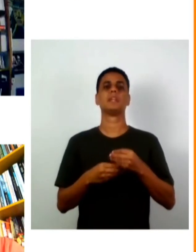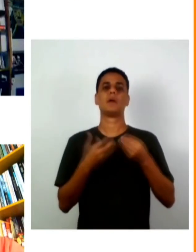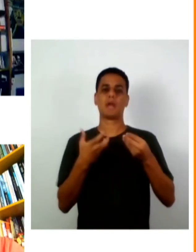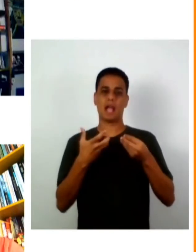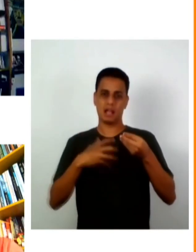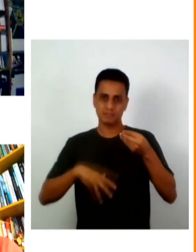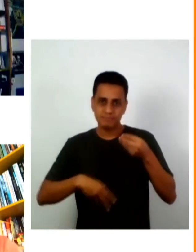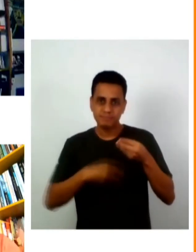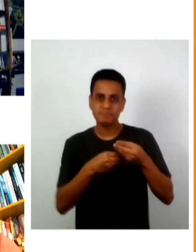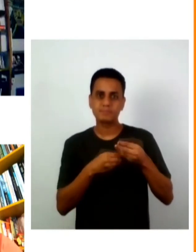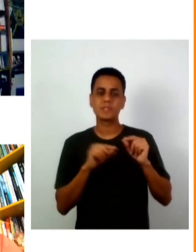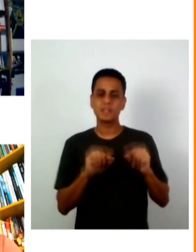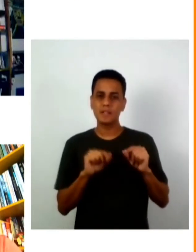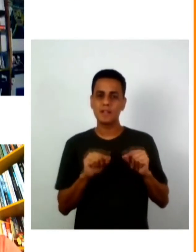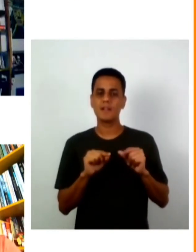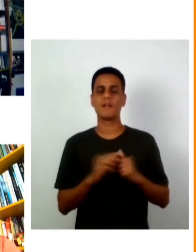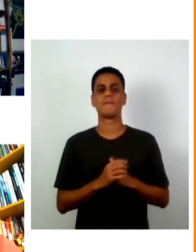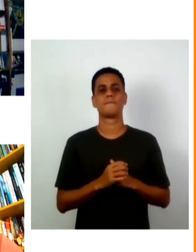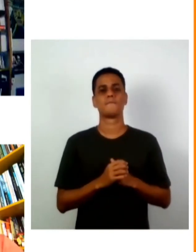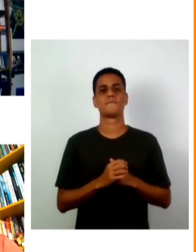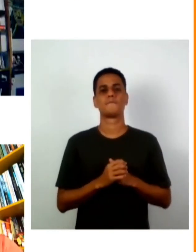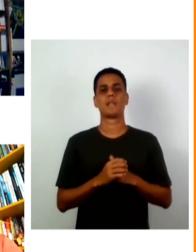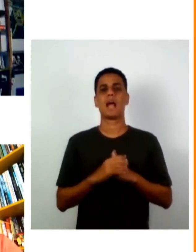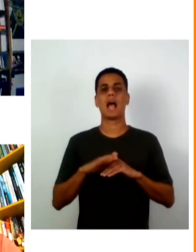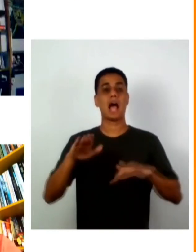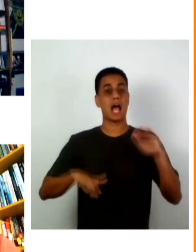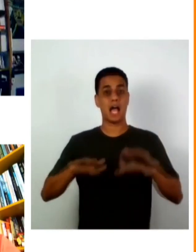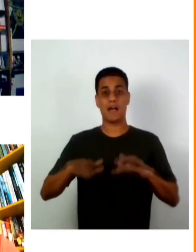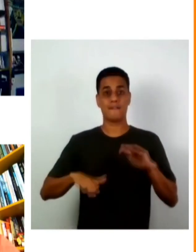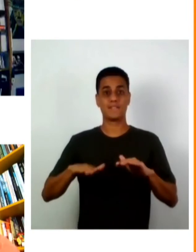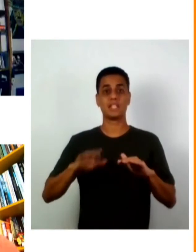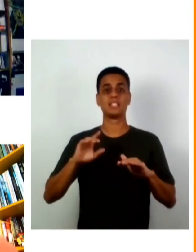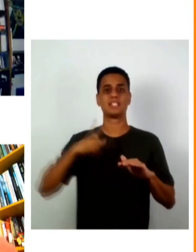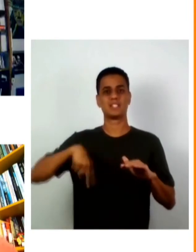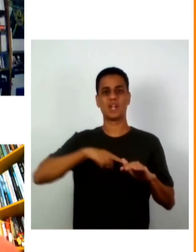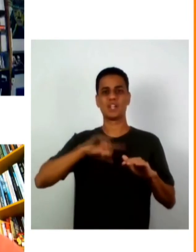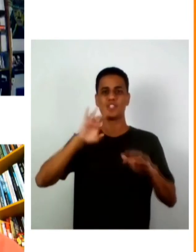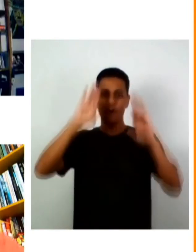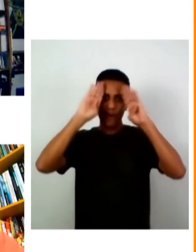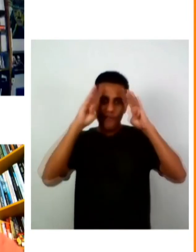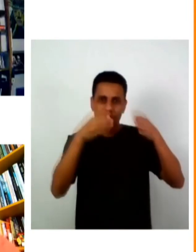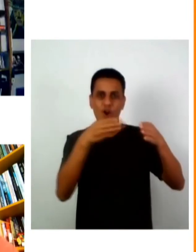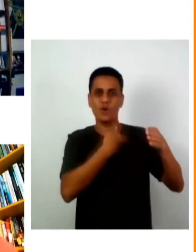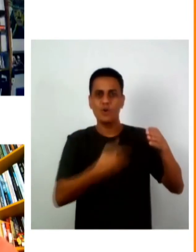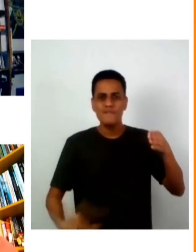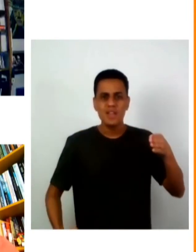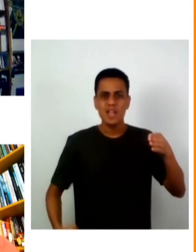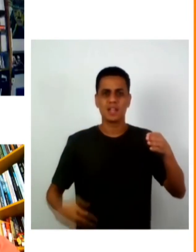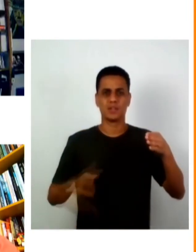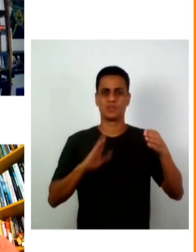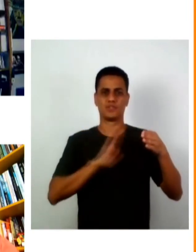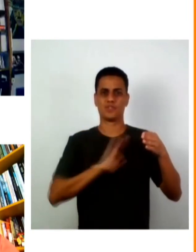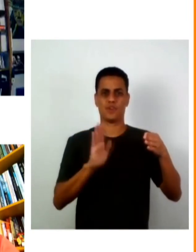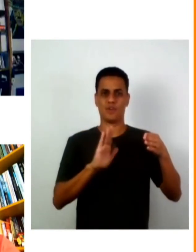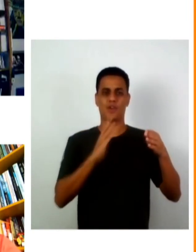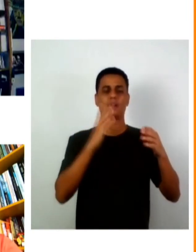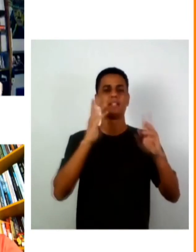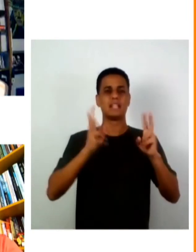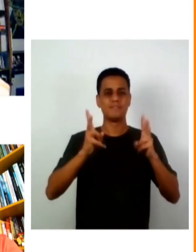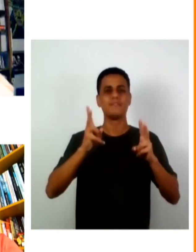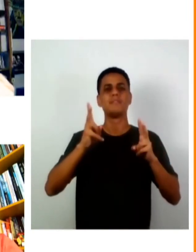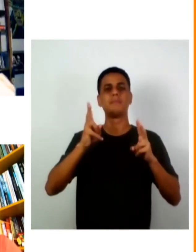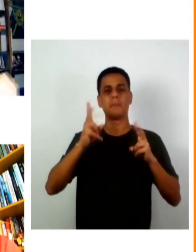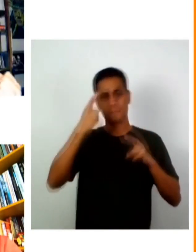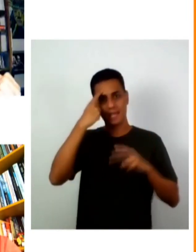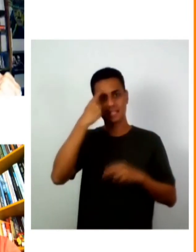a vezes uma só está mirando ao governo todos estamos com todos nós ficamos assim só